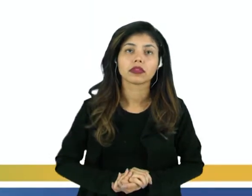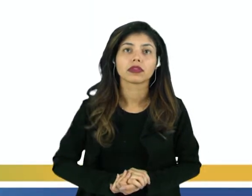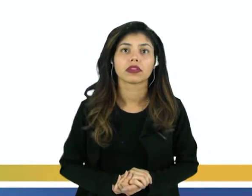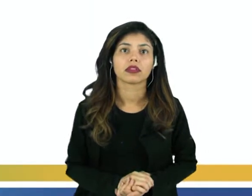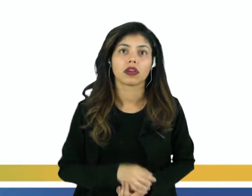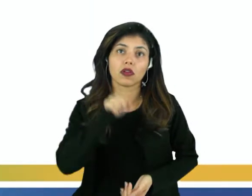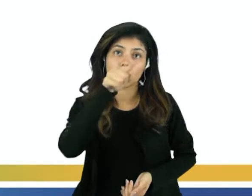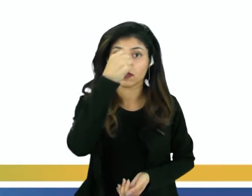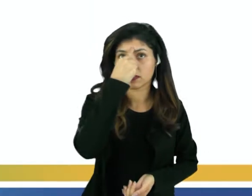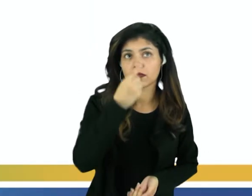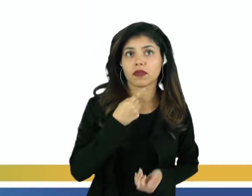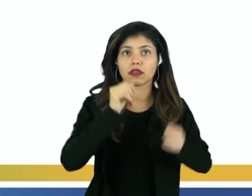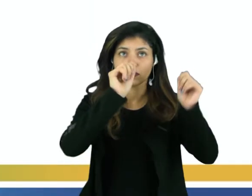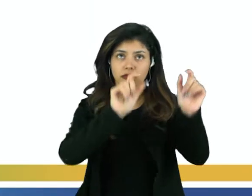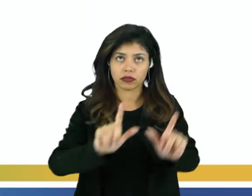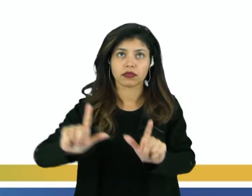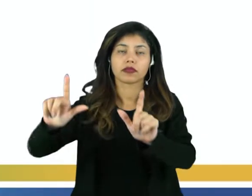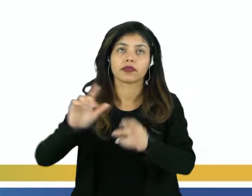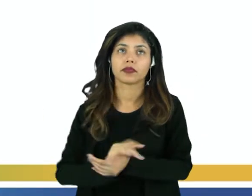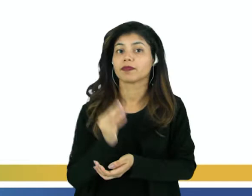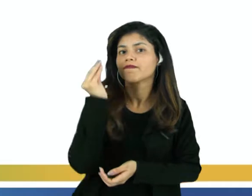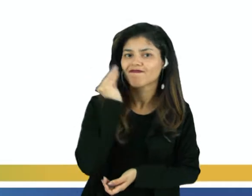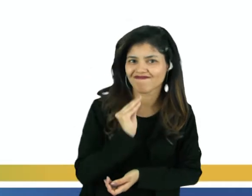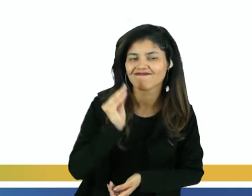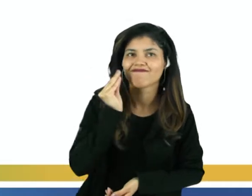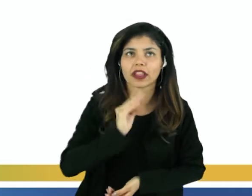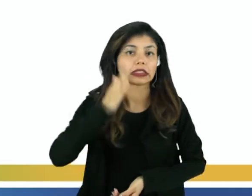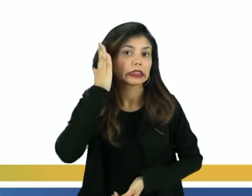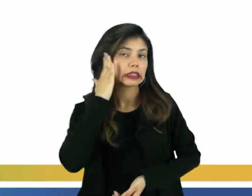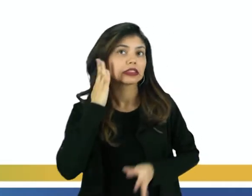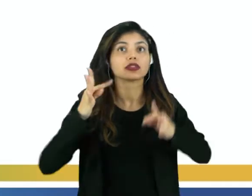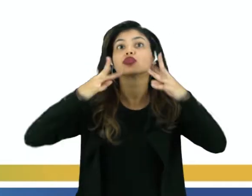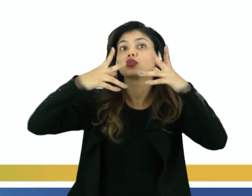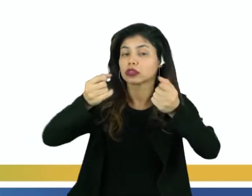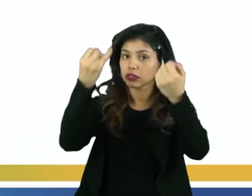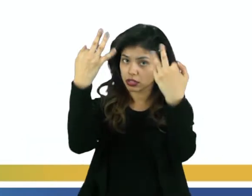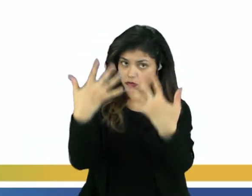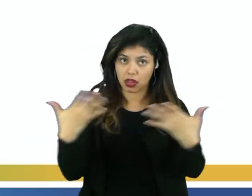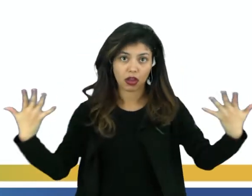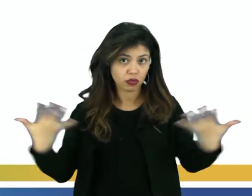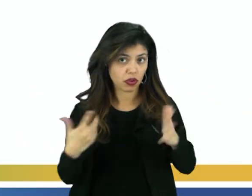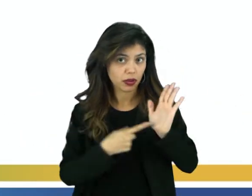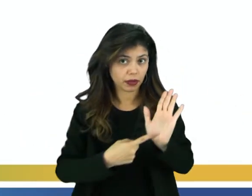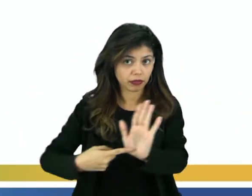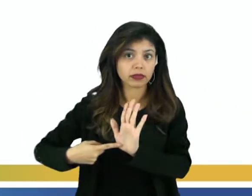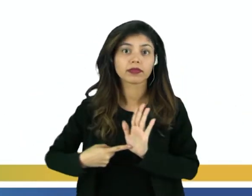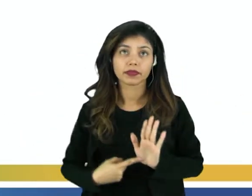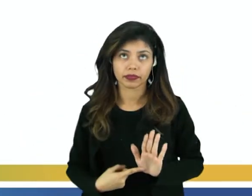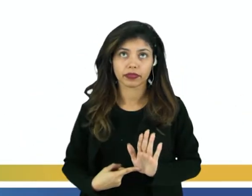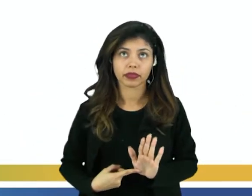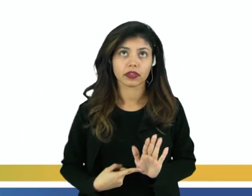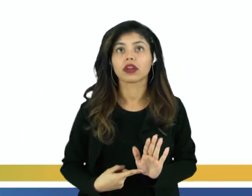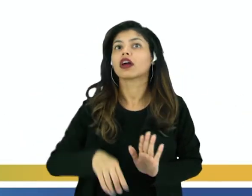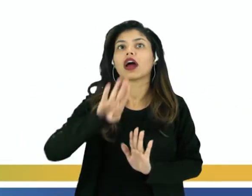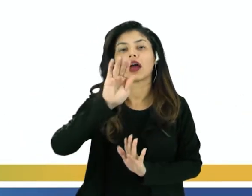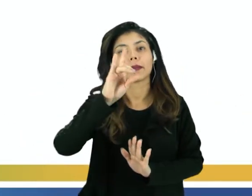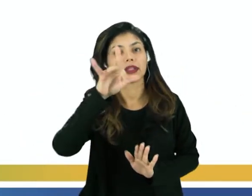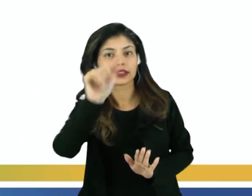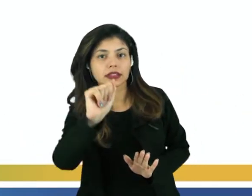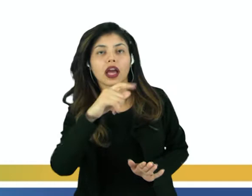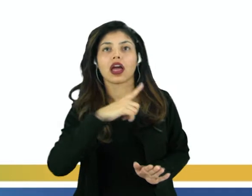com essa figura, a gente tenta entender tudo isso que eu acabei de falar para vocês. As bacias